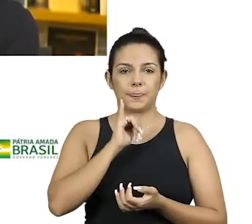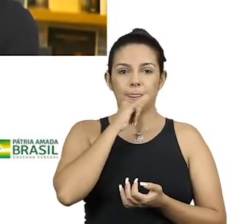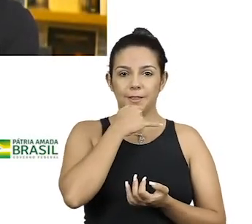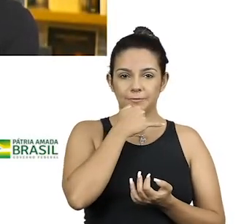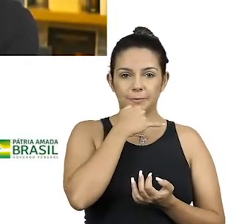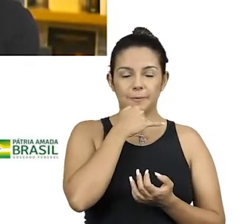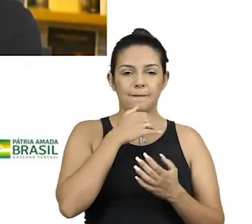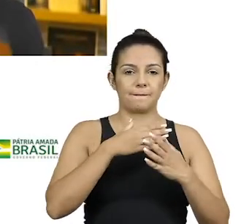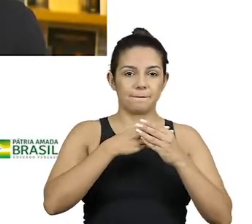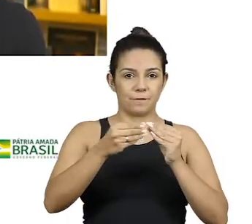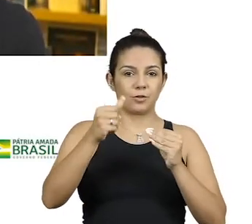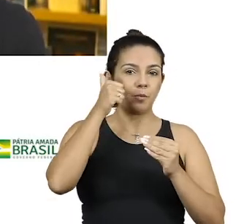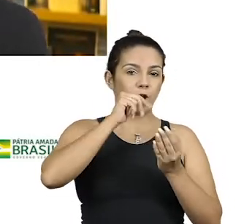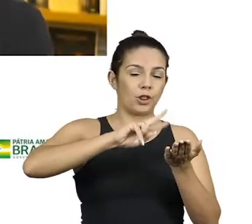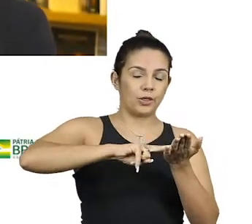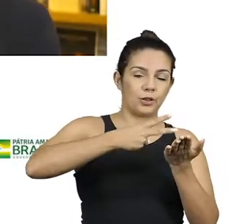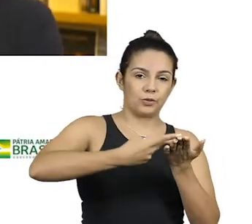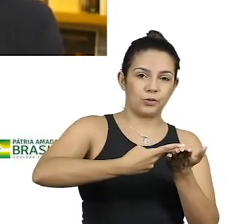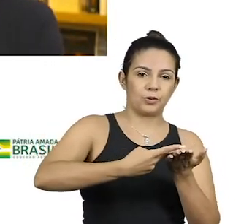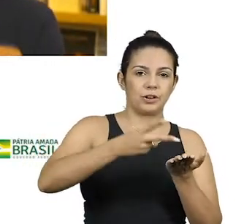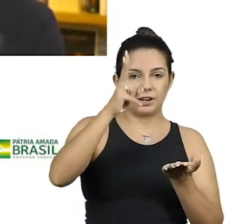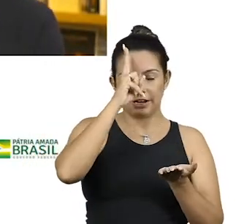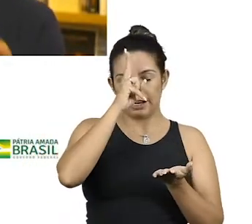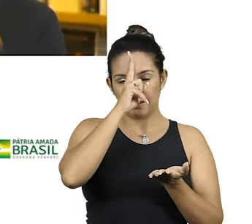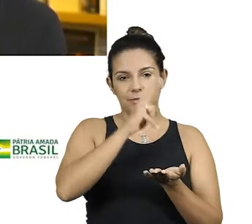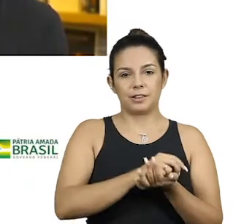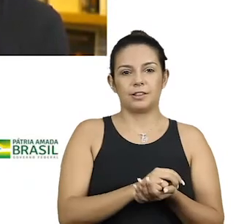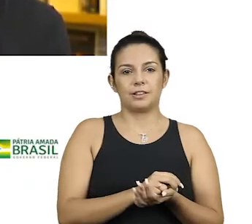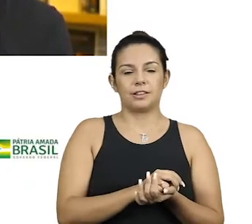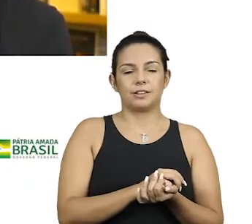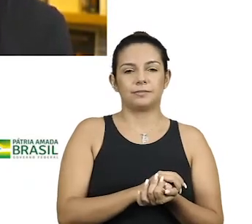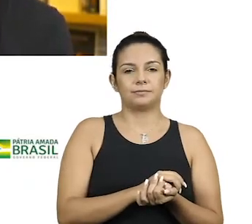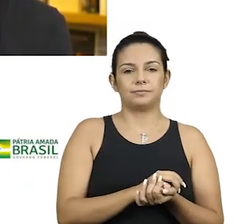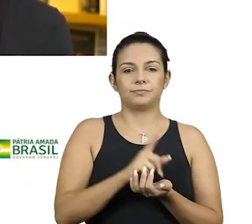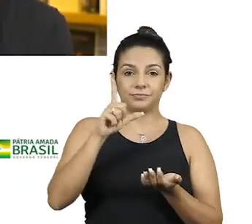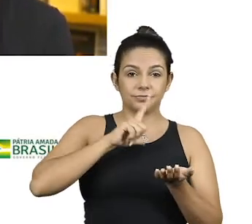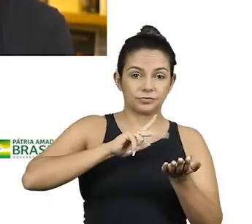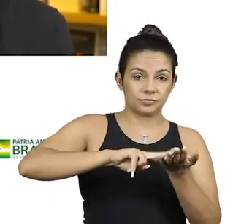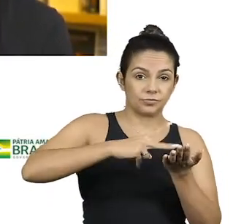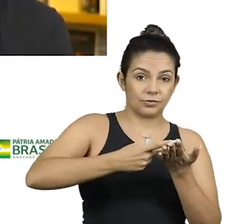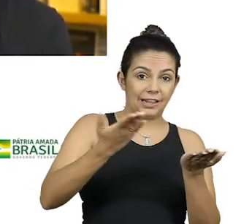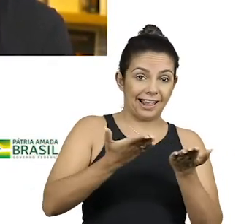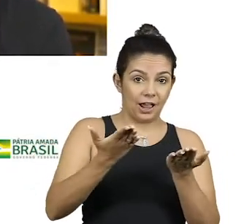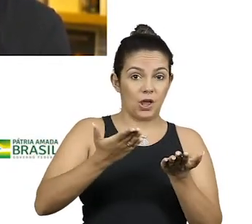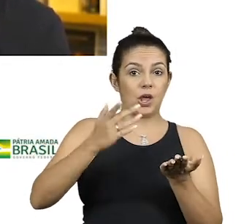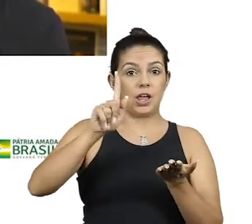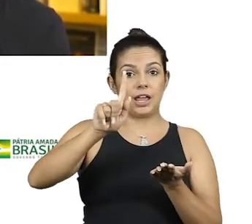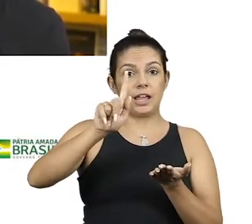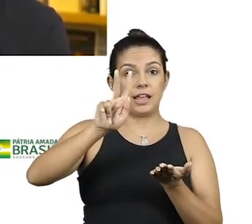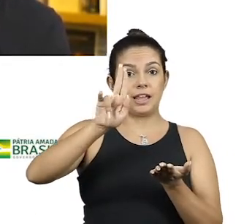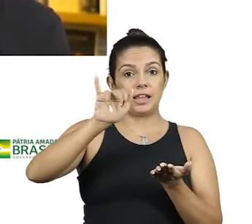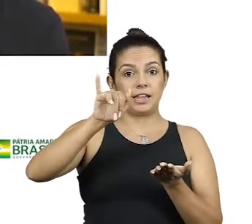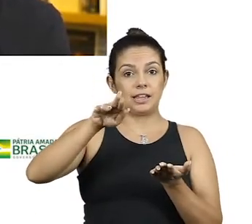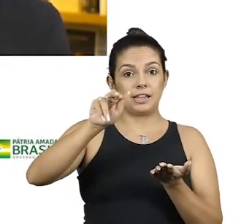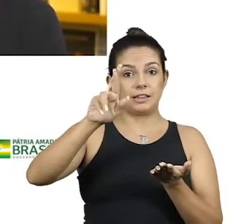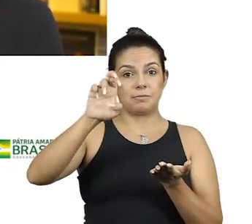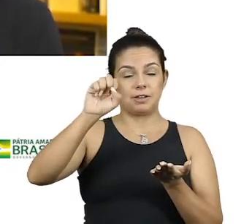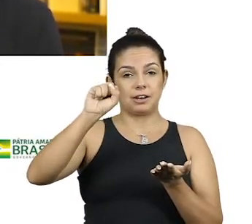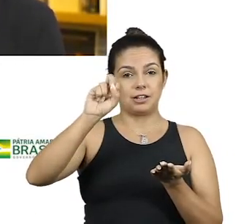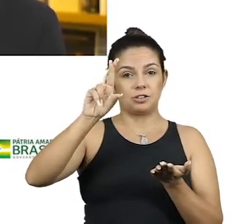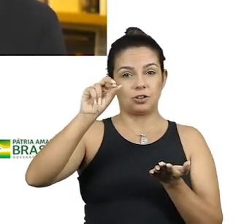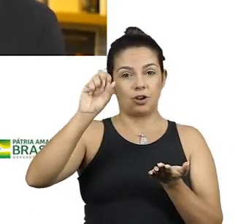o nome da tradutora, mas você talvez lembre, está sendo, que está traduzindo Guimarães Rosa para o inglês, parece que a tradução